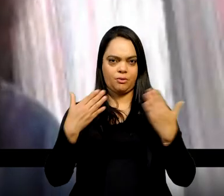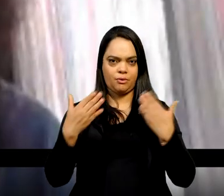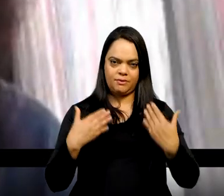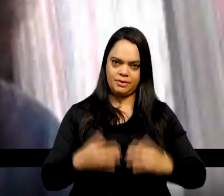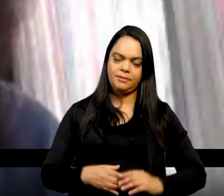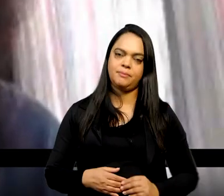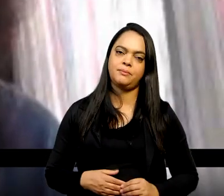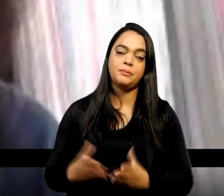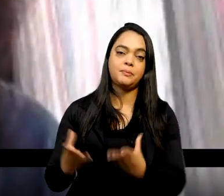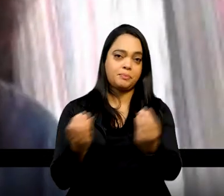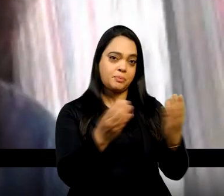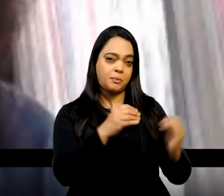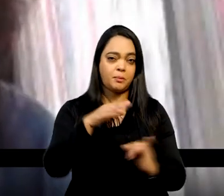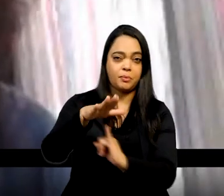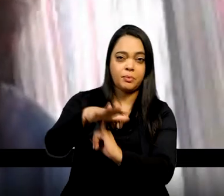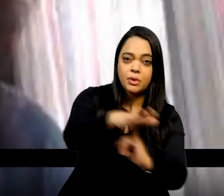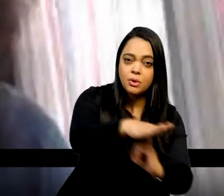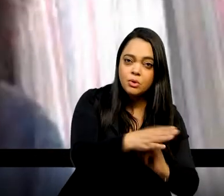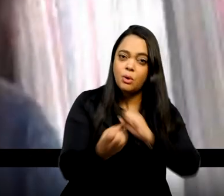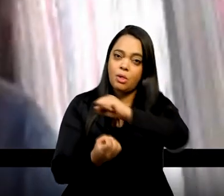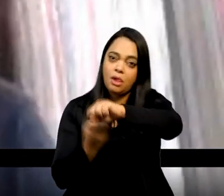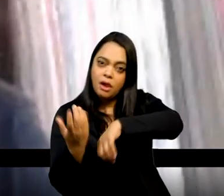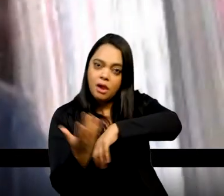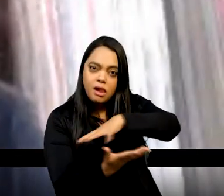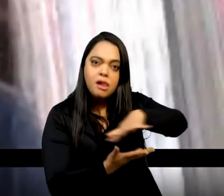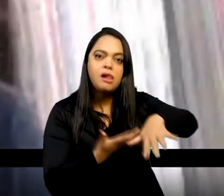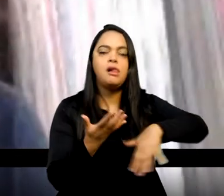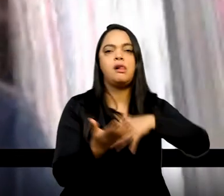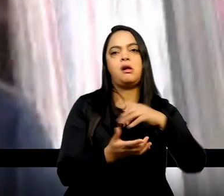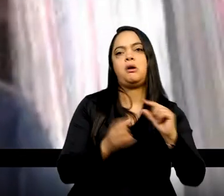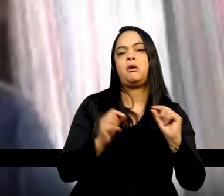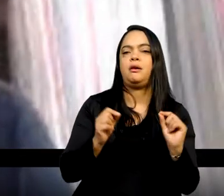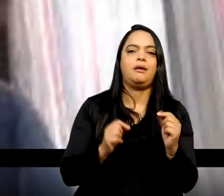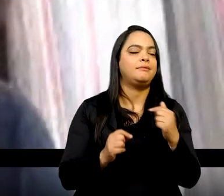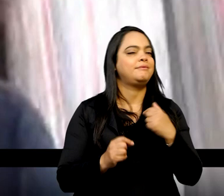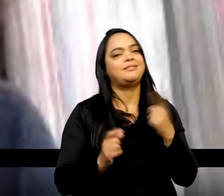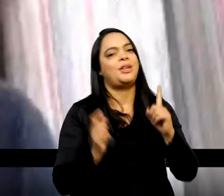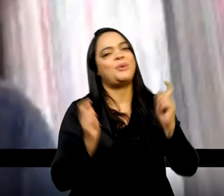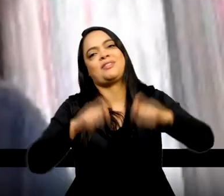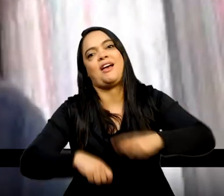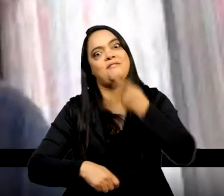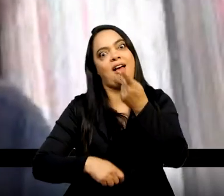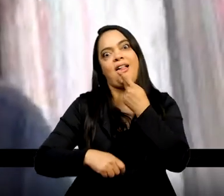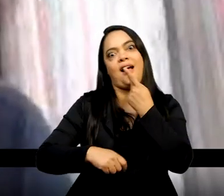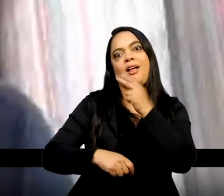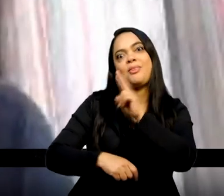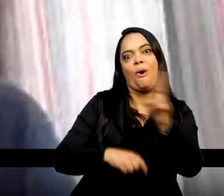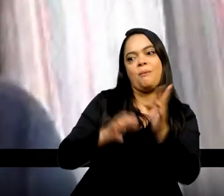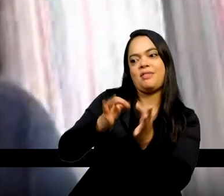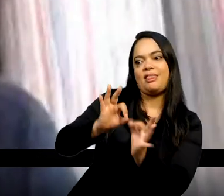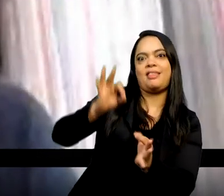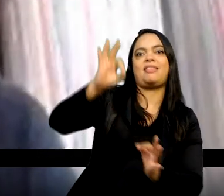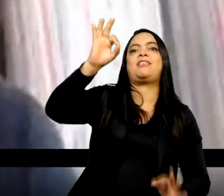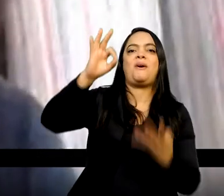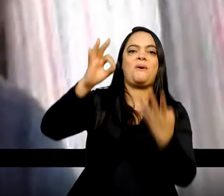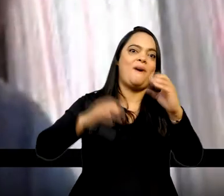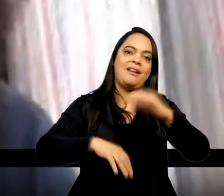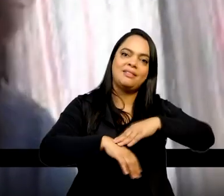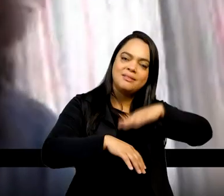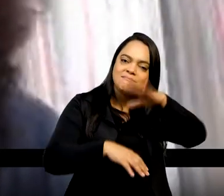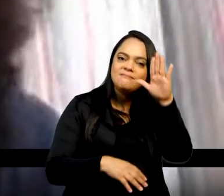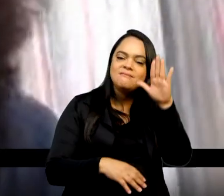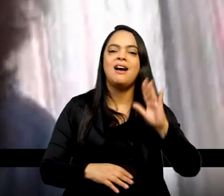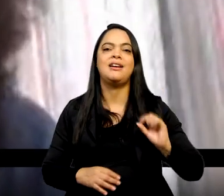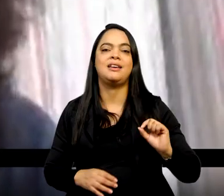Muitas instituições envolvidas, não vou citar todas aqui, porque são mais de 40, né, se eu começar a